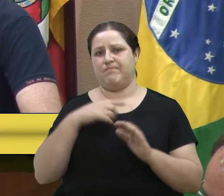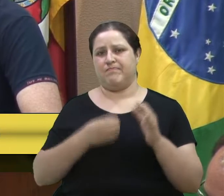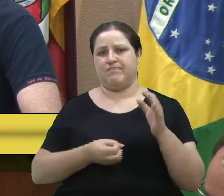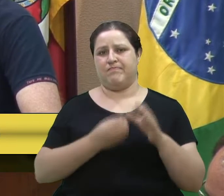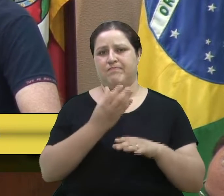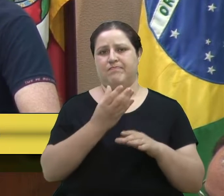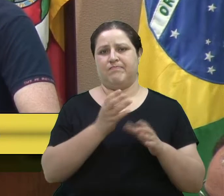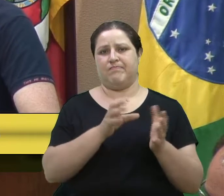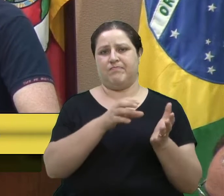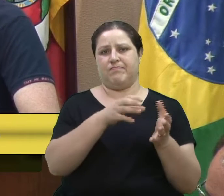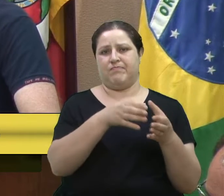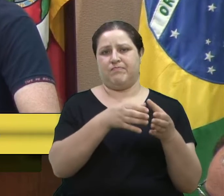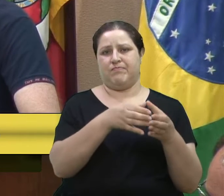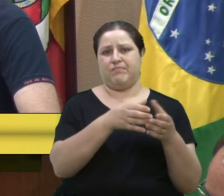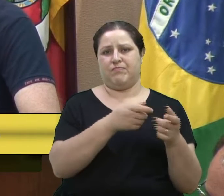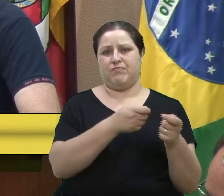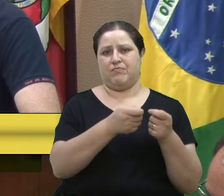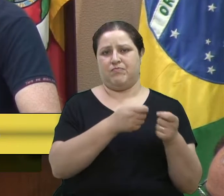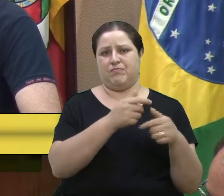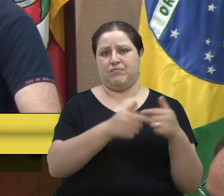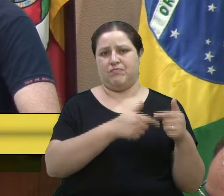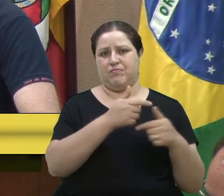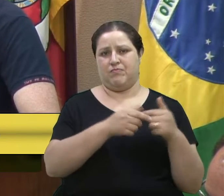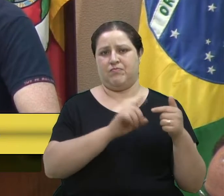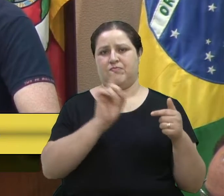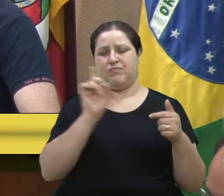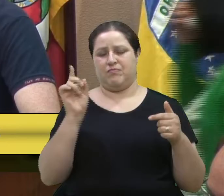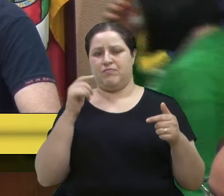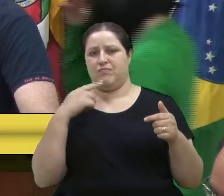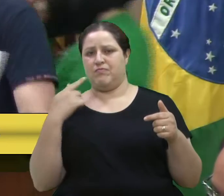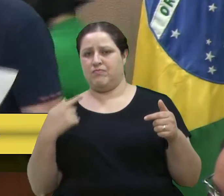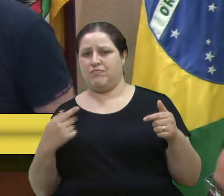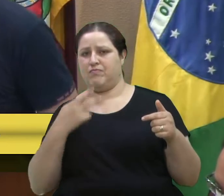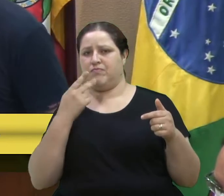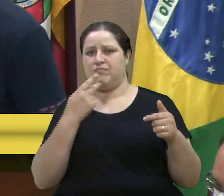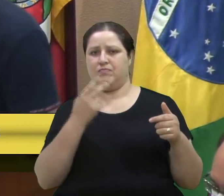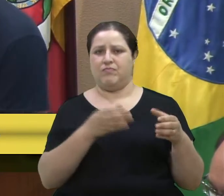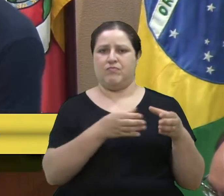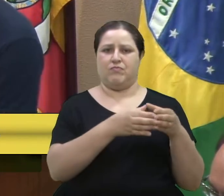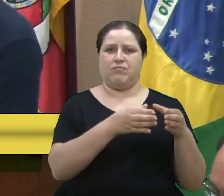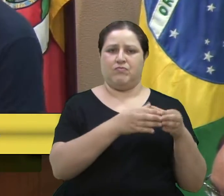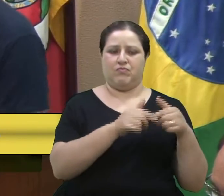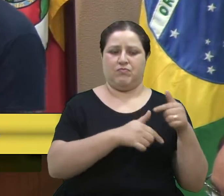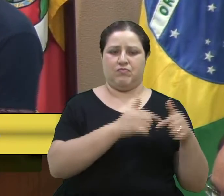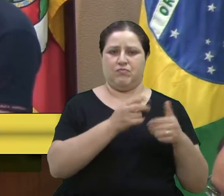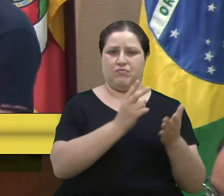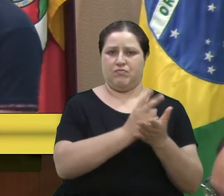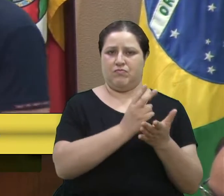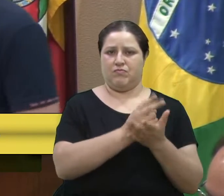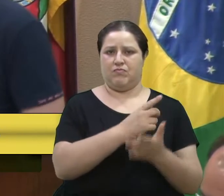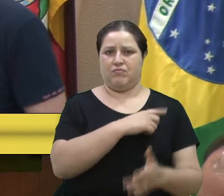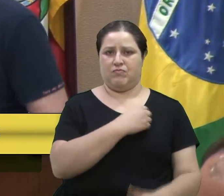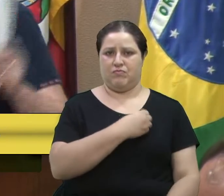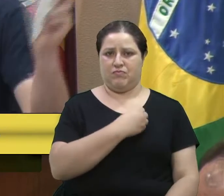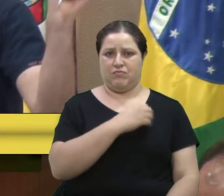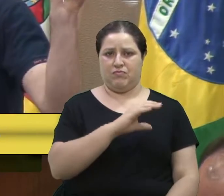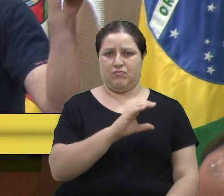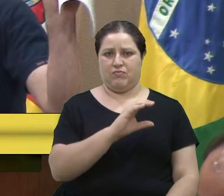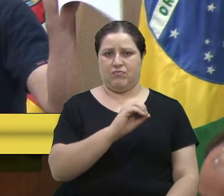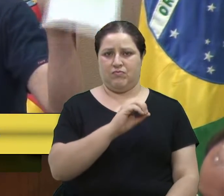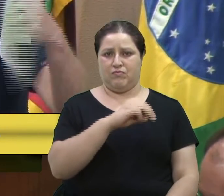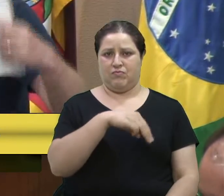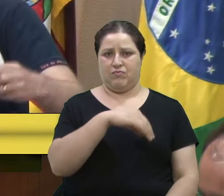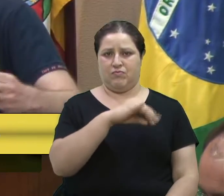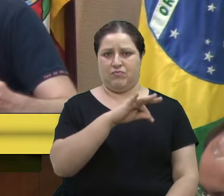para a regulação do serviço. Segundo ela, comitê proposto sempre existiu. Caros colegas, no começo do ano nós pedimos um pedido de